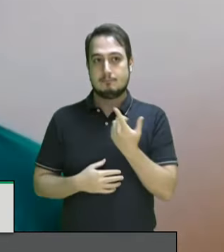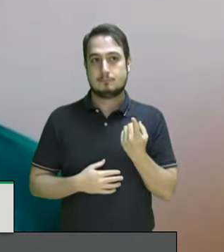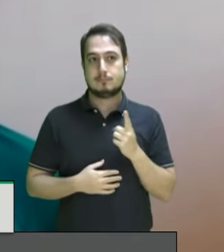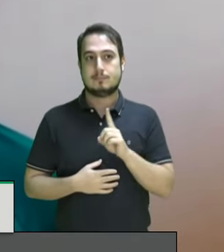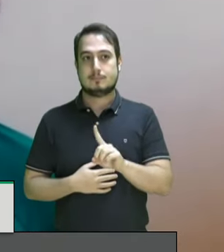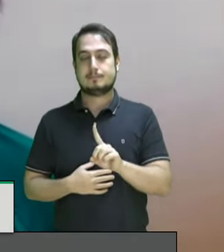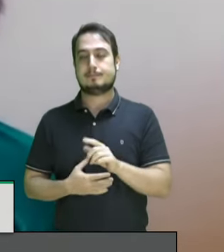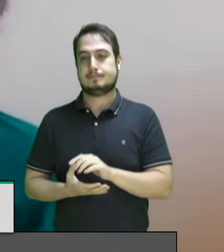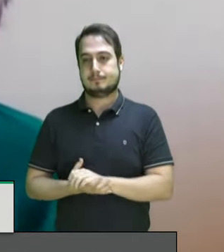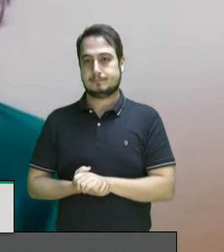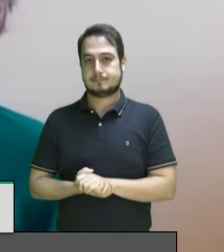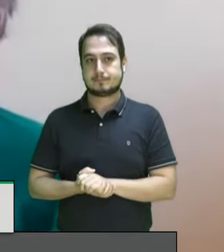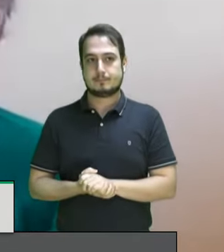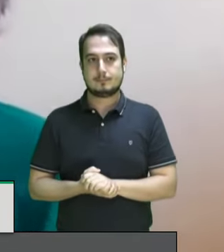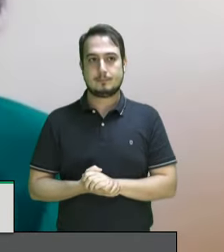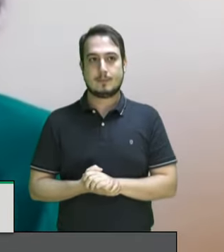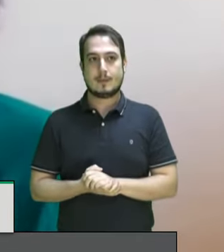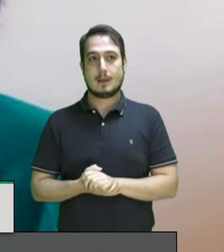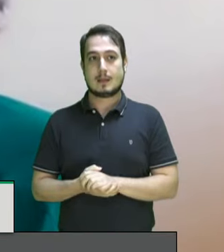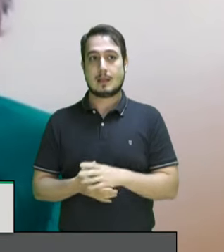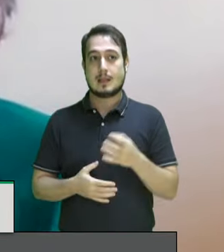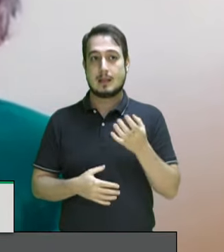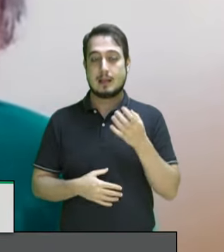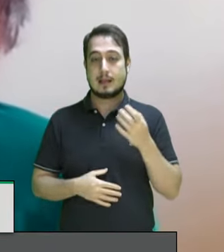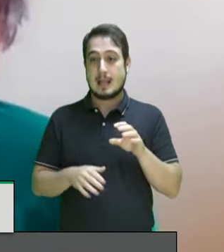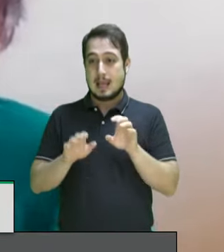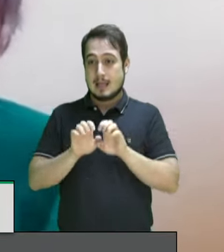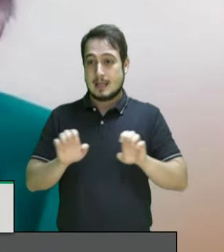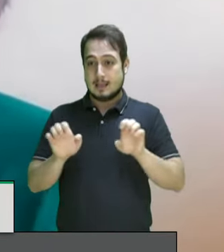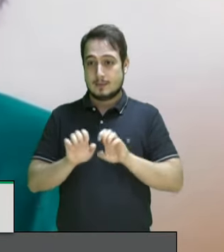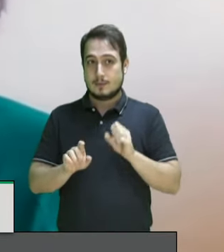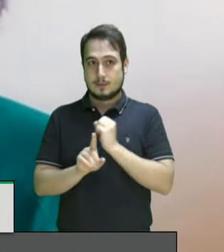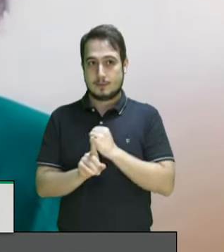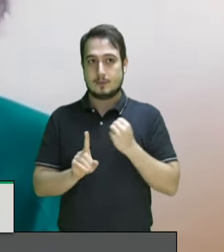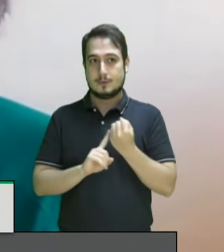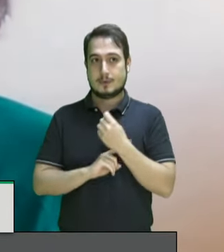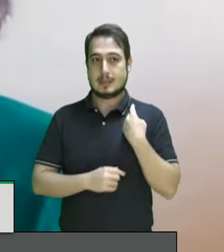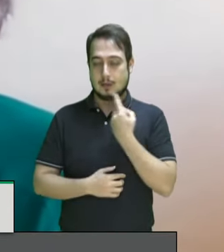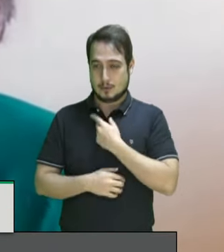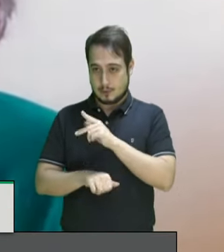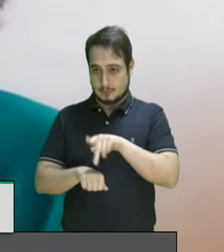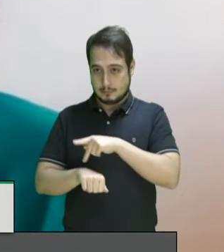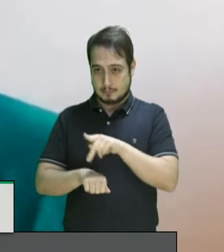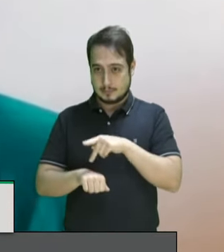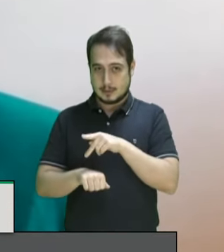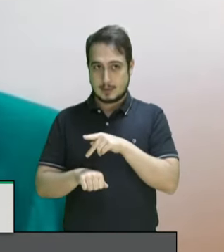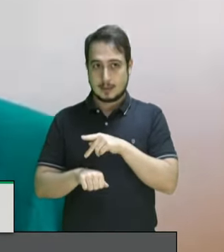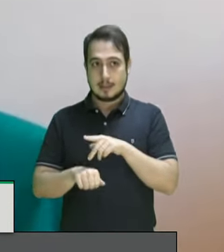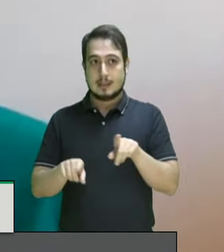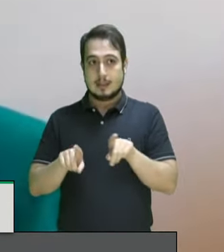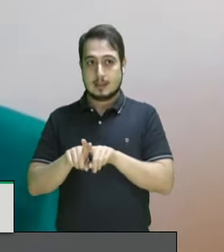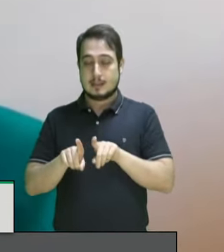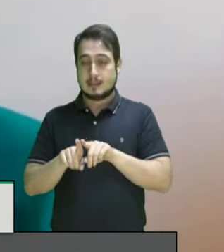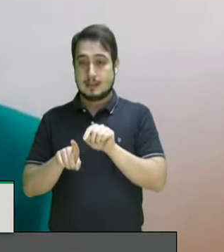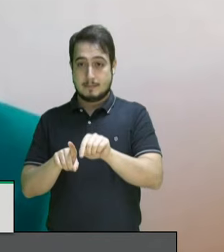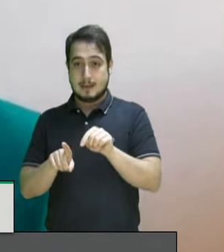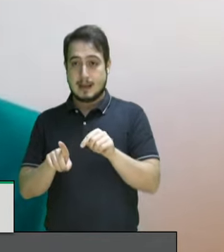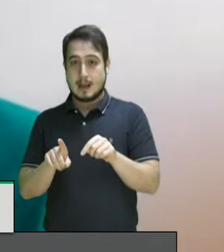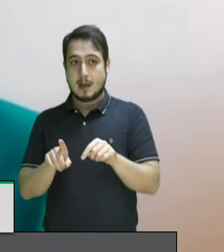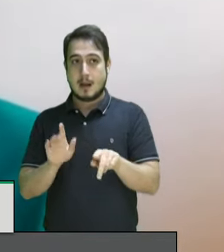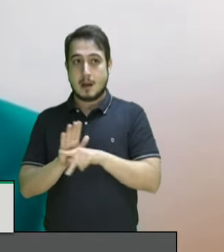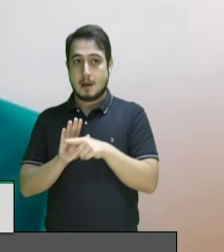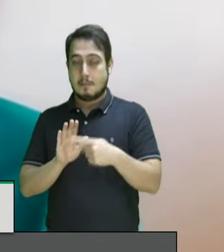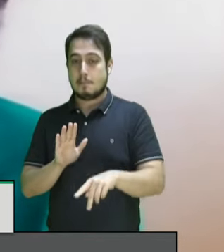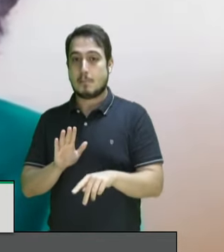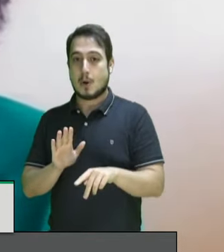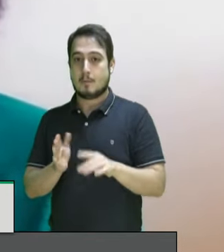tipo de modéstia e que nega as estruturas sociais do nosso país e nega inclusive a própria realidade, não é o